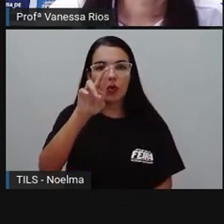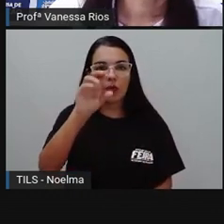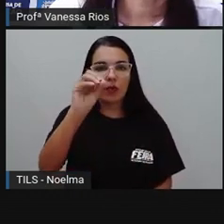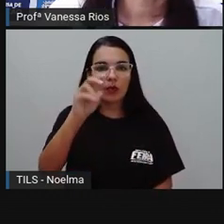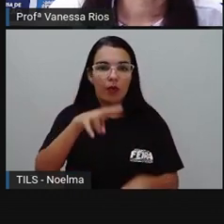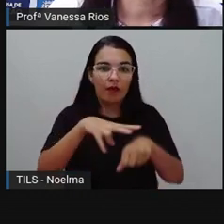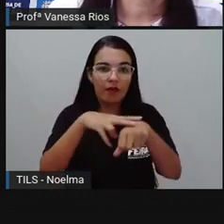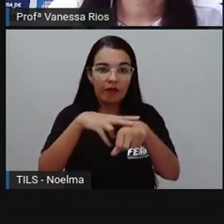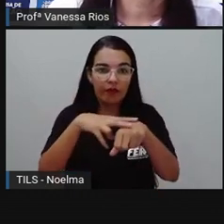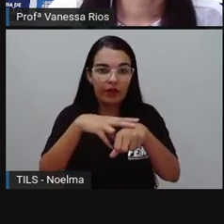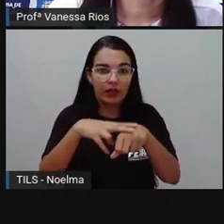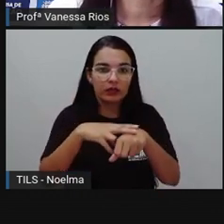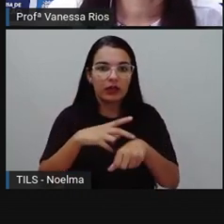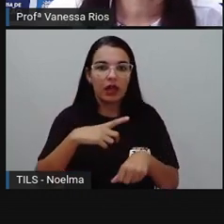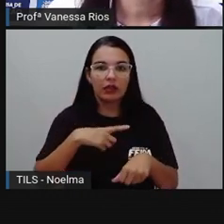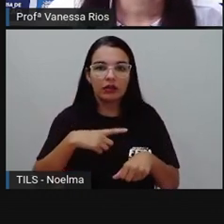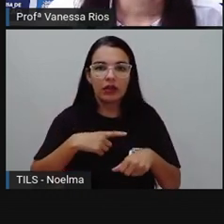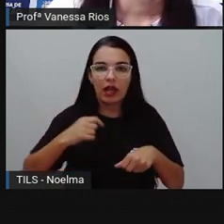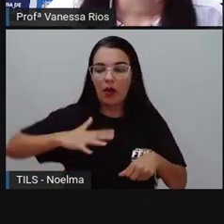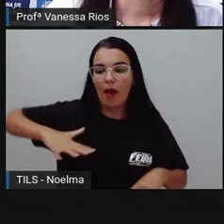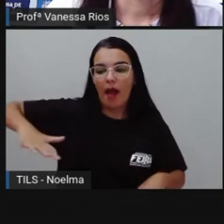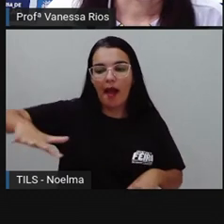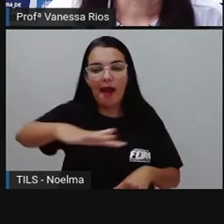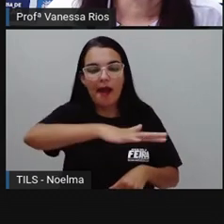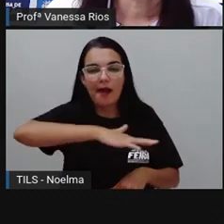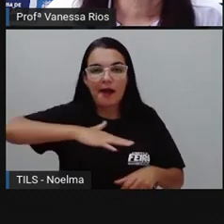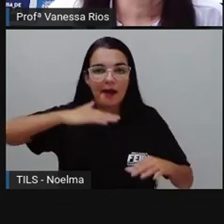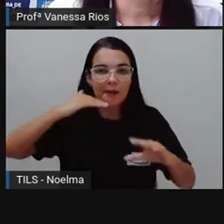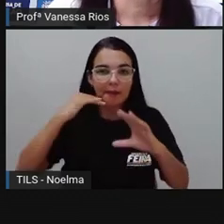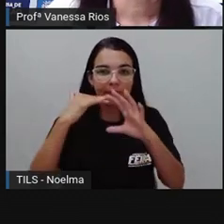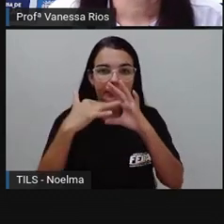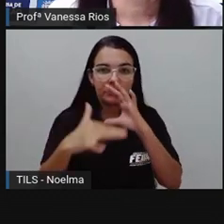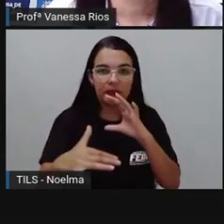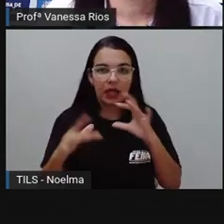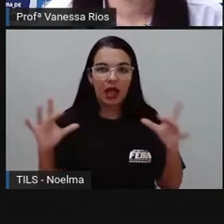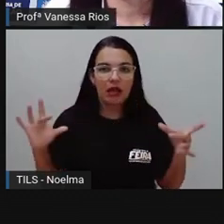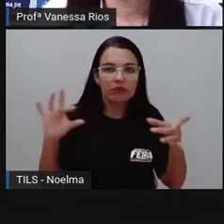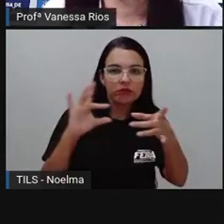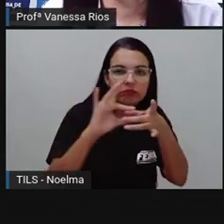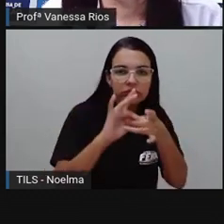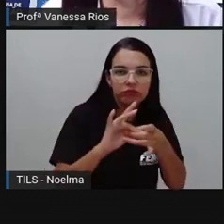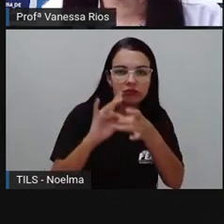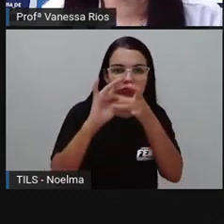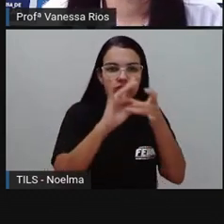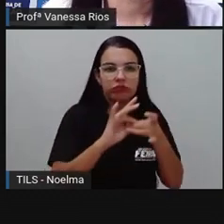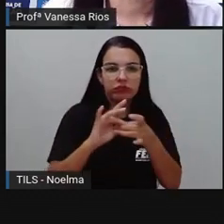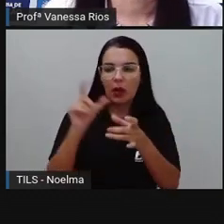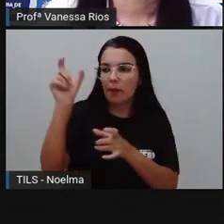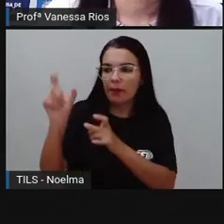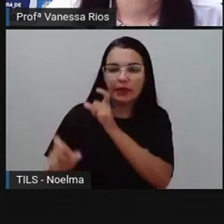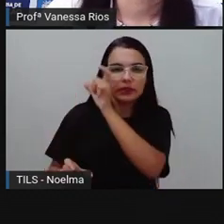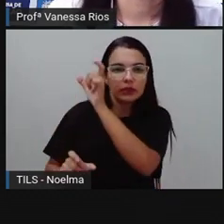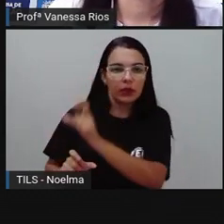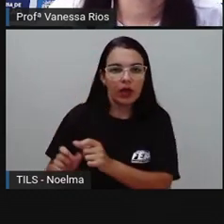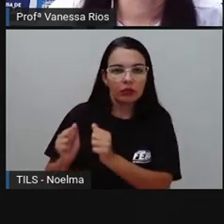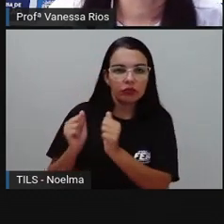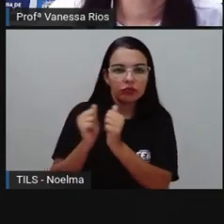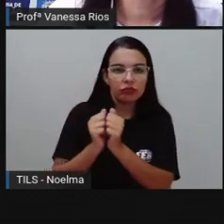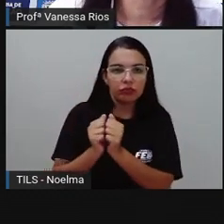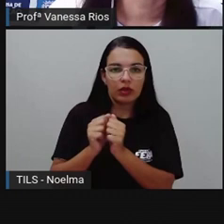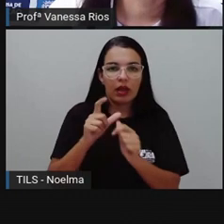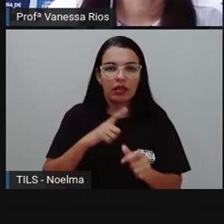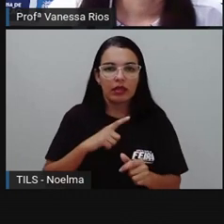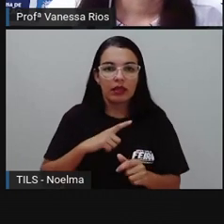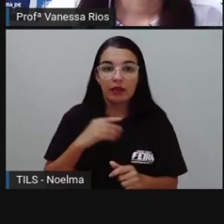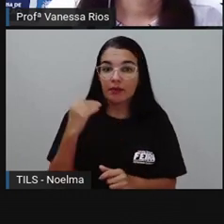Osamu Teuxa, é ágil no modo como narra a história e consegue estabelecer